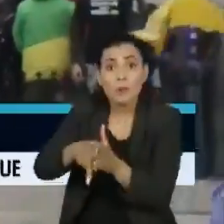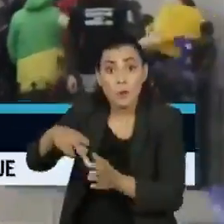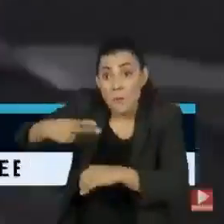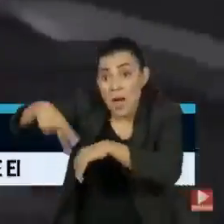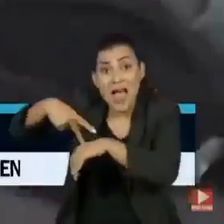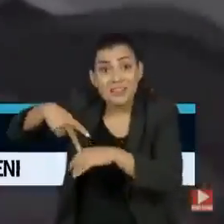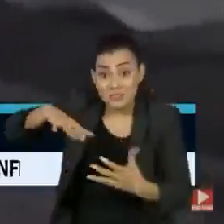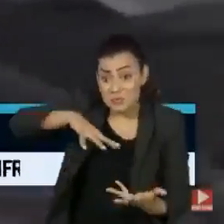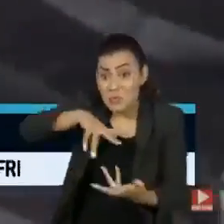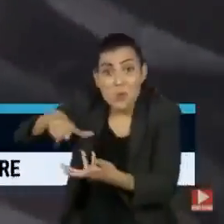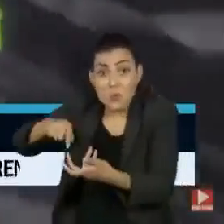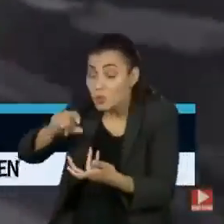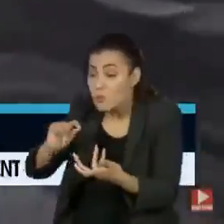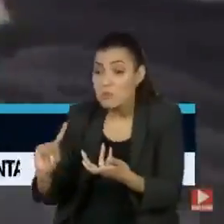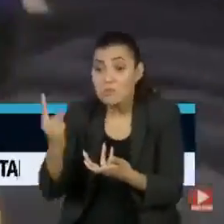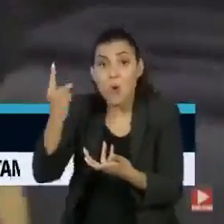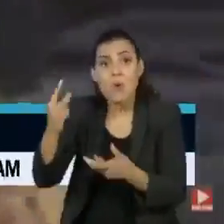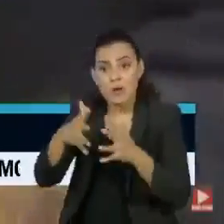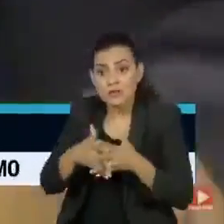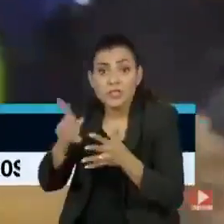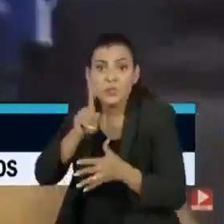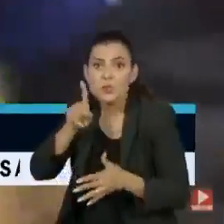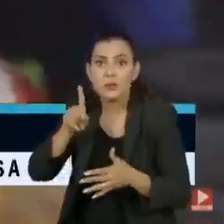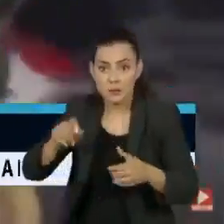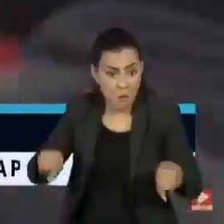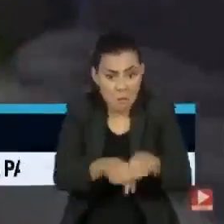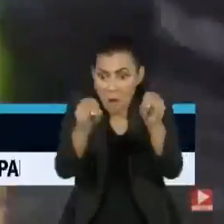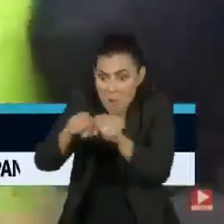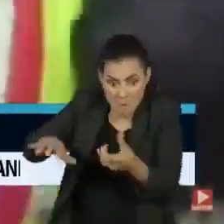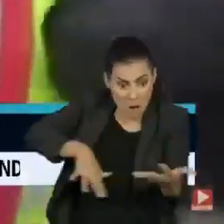Cenas até então inimagináveis nos Estados Unidos.